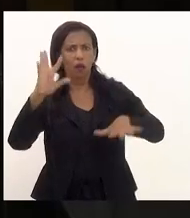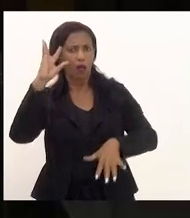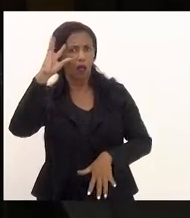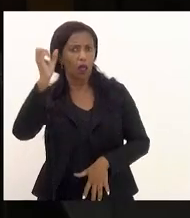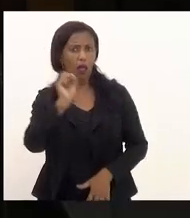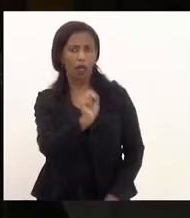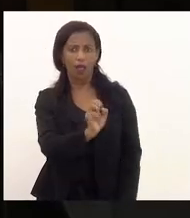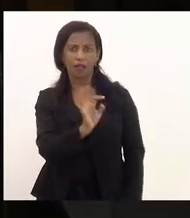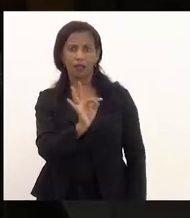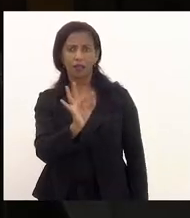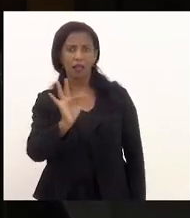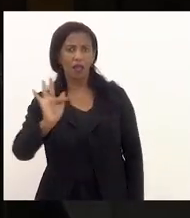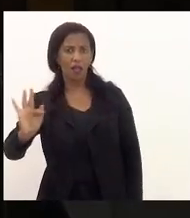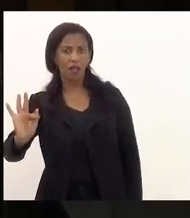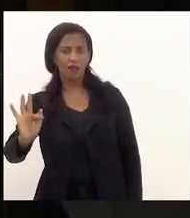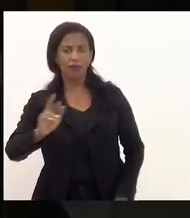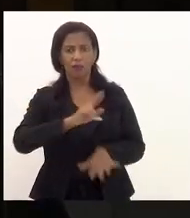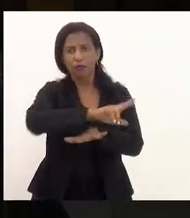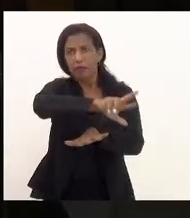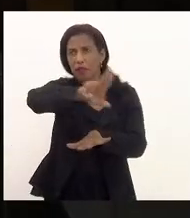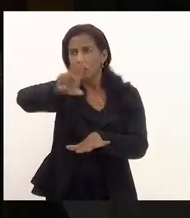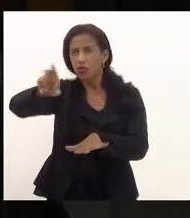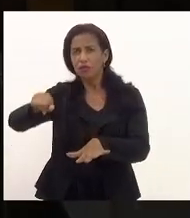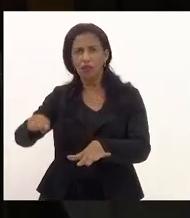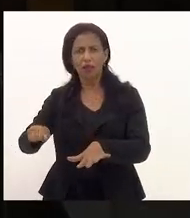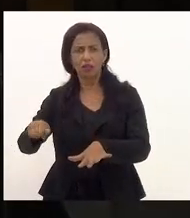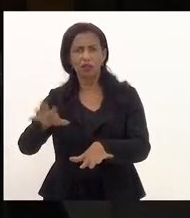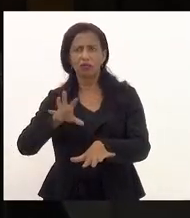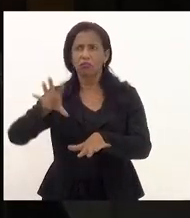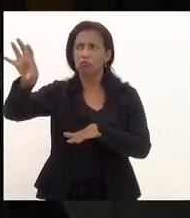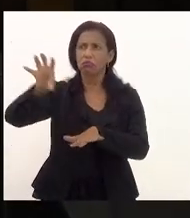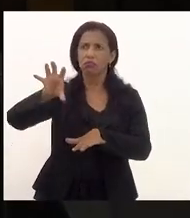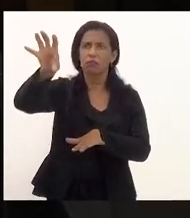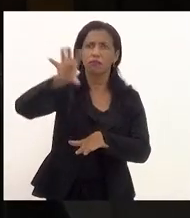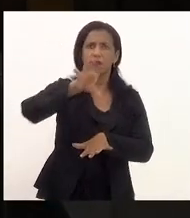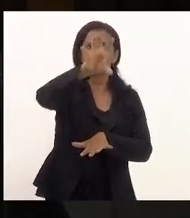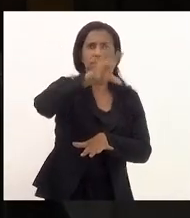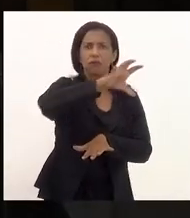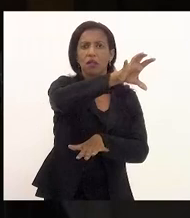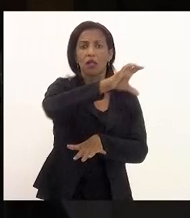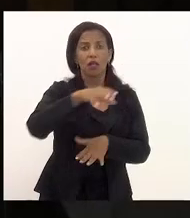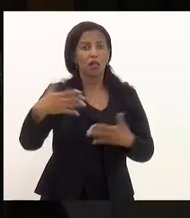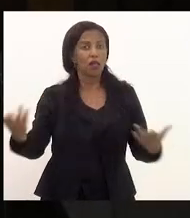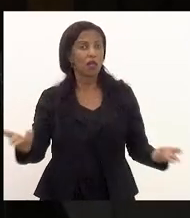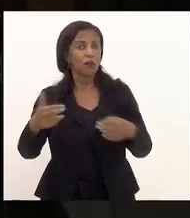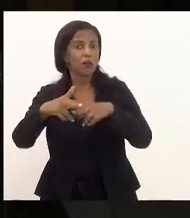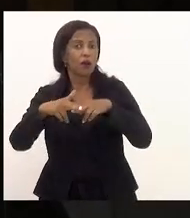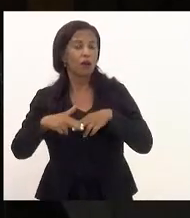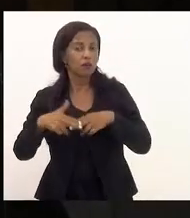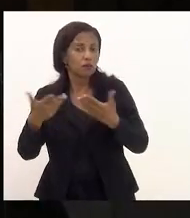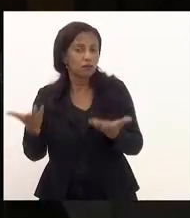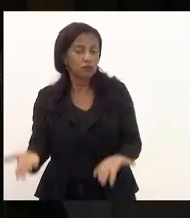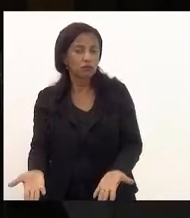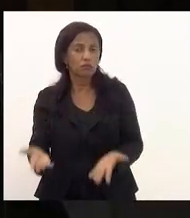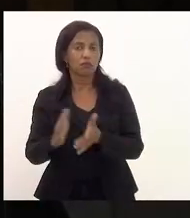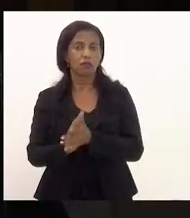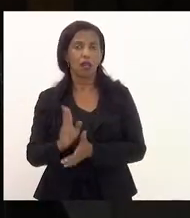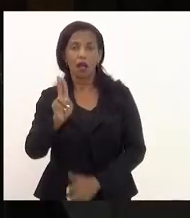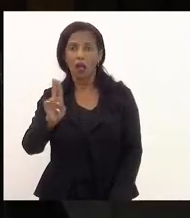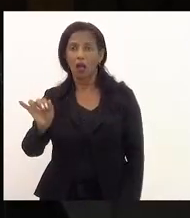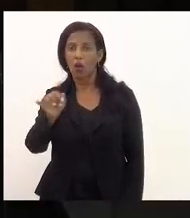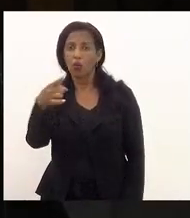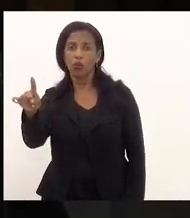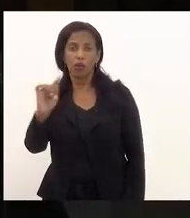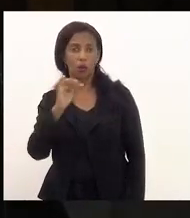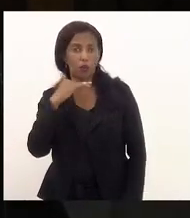Supremo para diversas unidades federativas e nem por causa disso a União